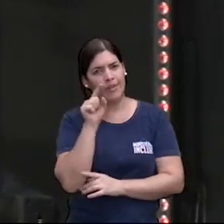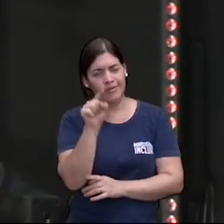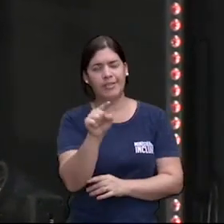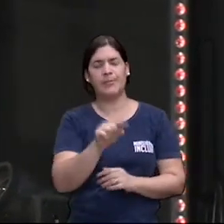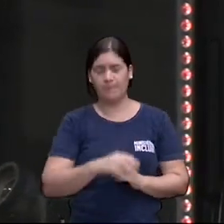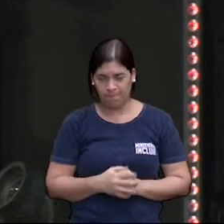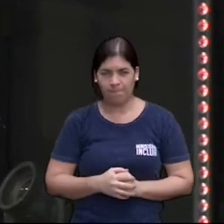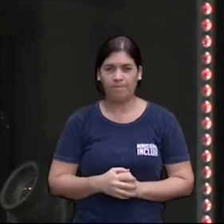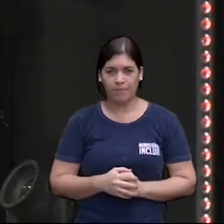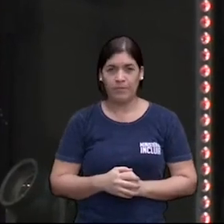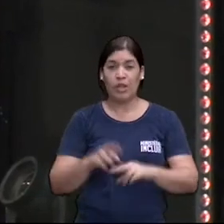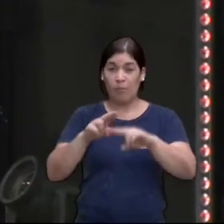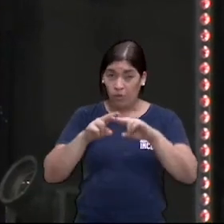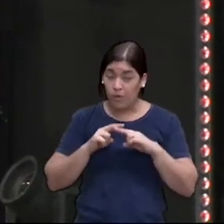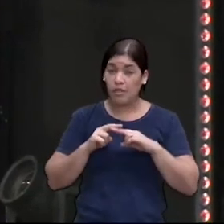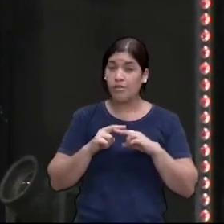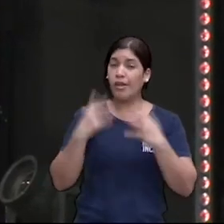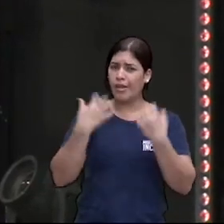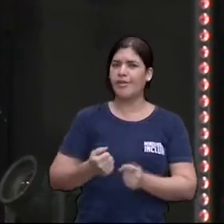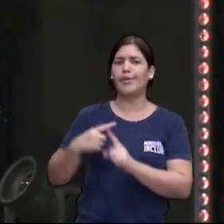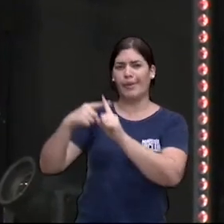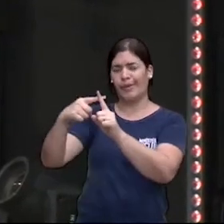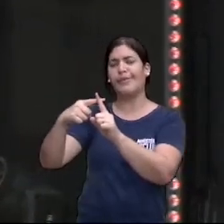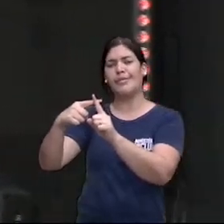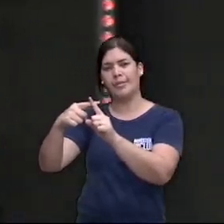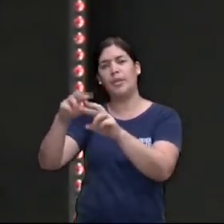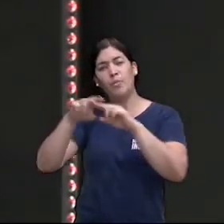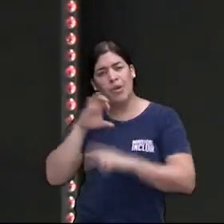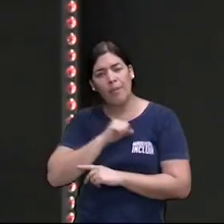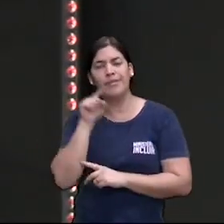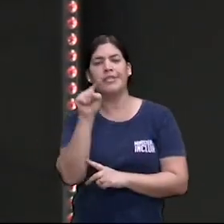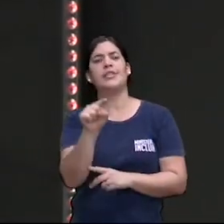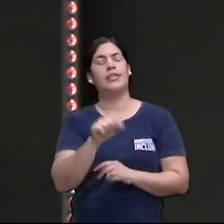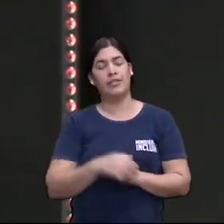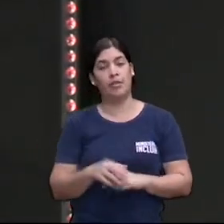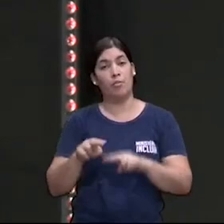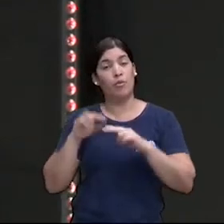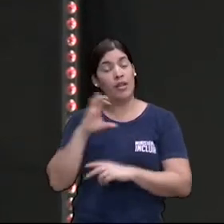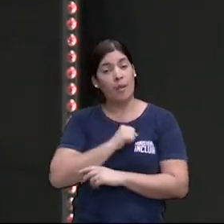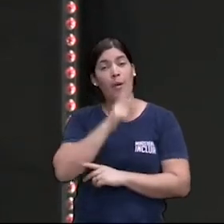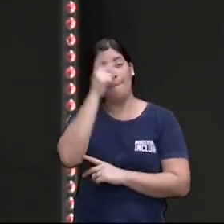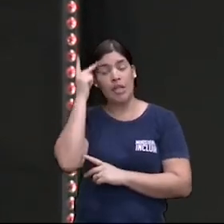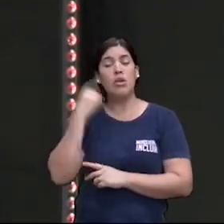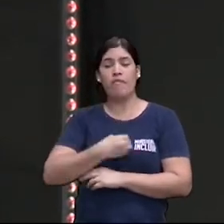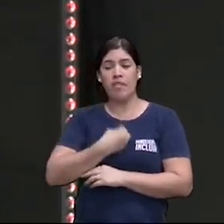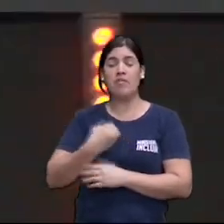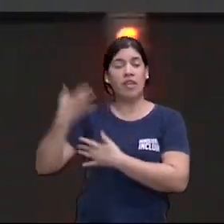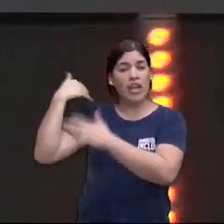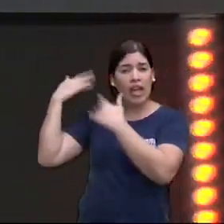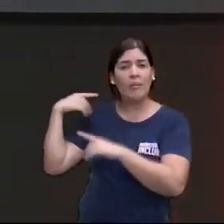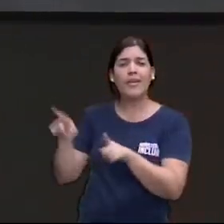e ele foi para a cruz por amor a você por amor a quem tinha vivido por amor a quem estava vivendo e por amor a você que